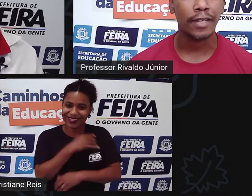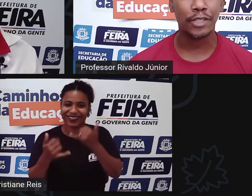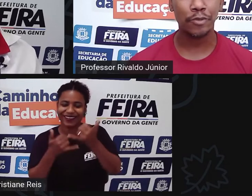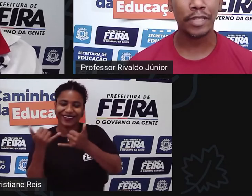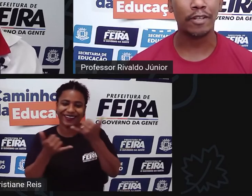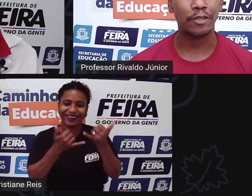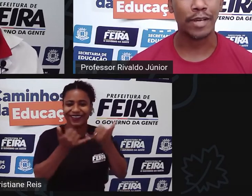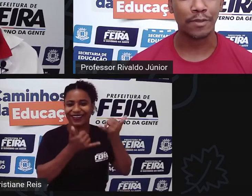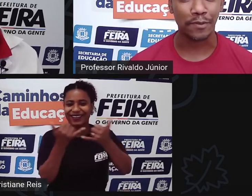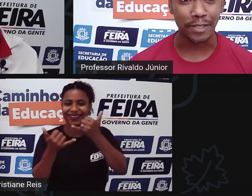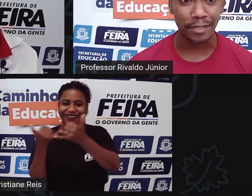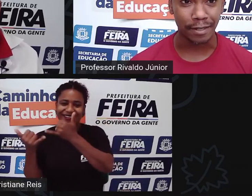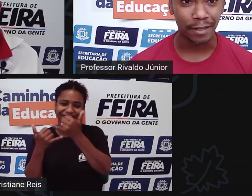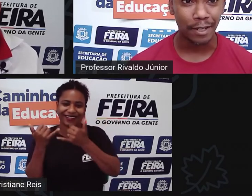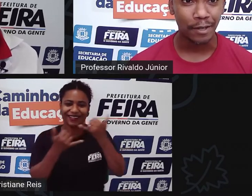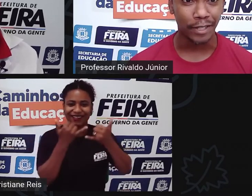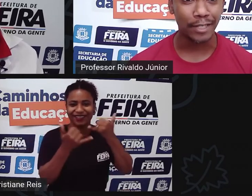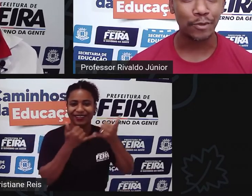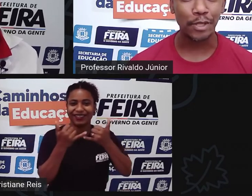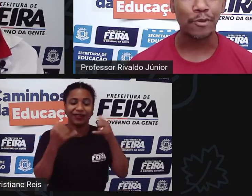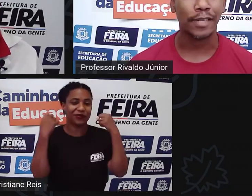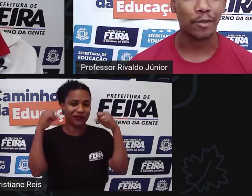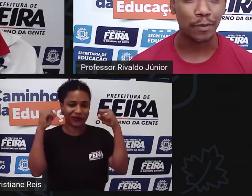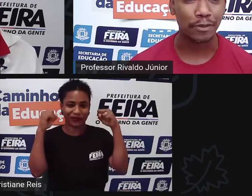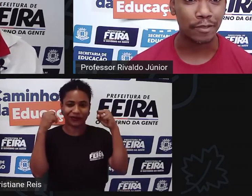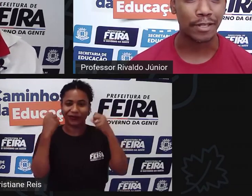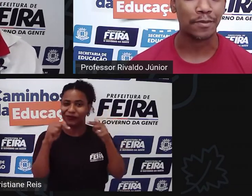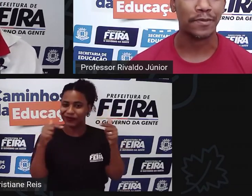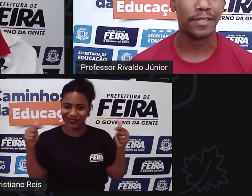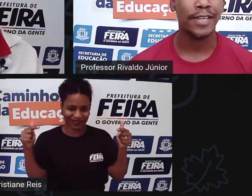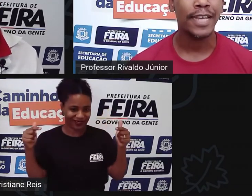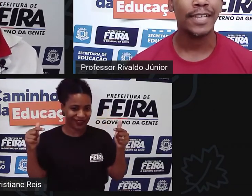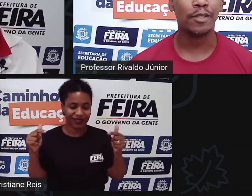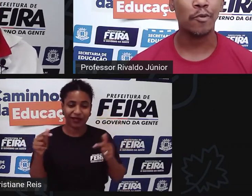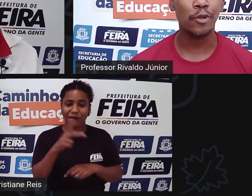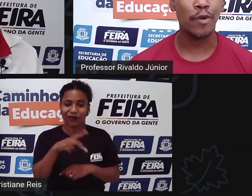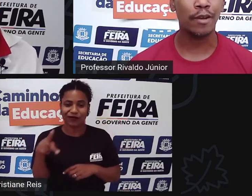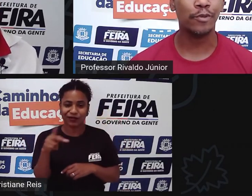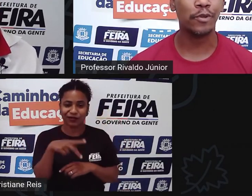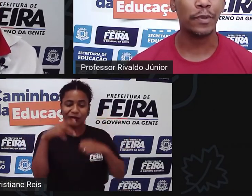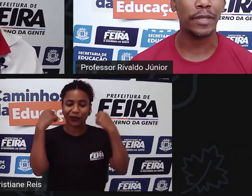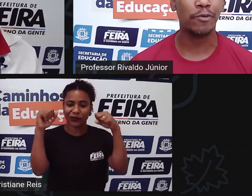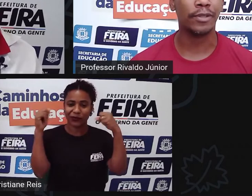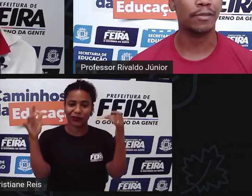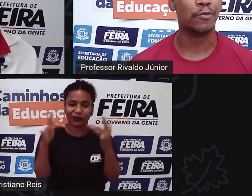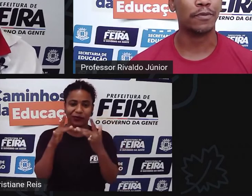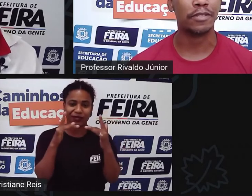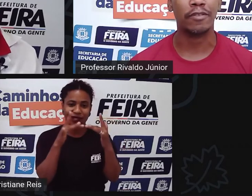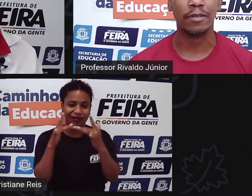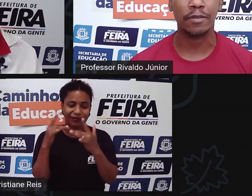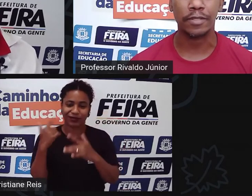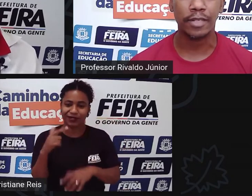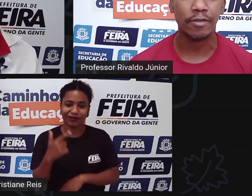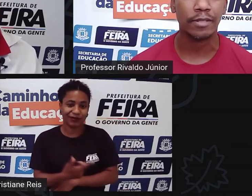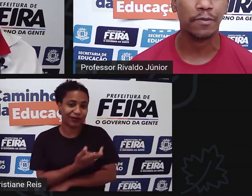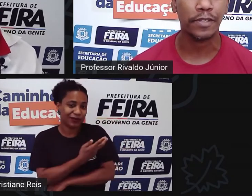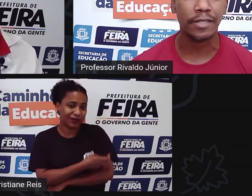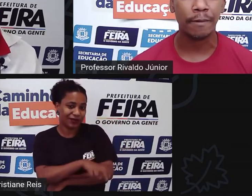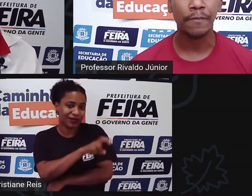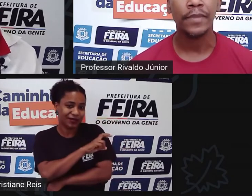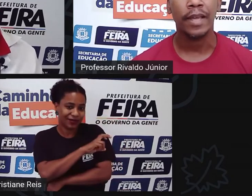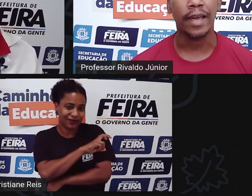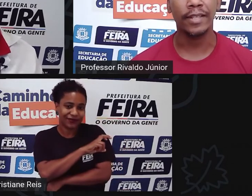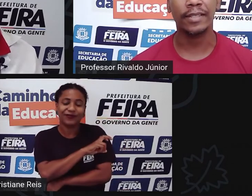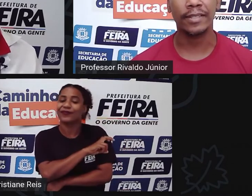a gente não tem aula de educação física a gente não tem contato com profissional de educação física então quando o aluno tem o primeiro contato com o profissional de educação